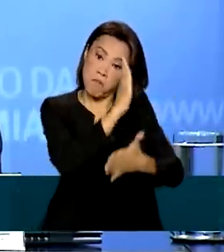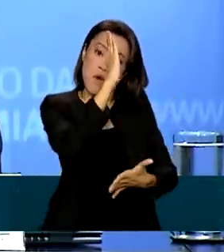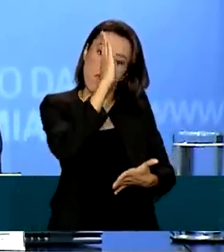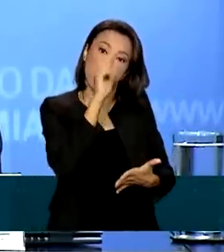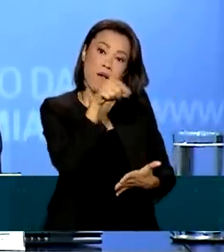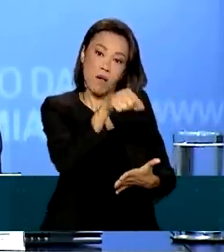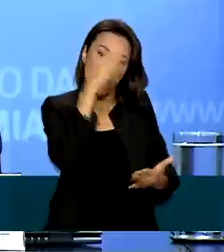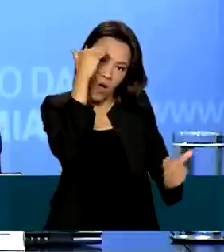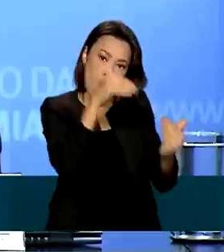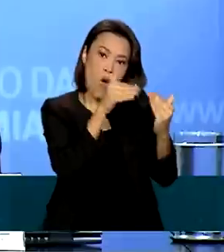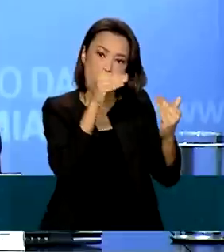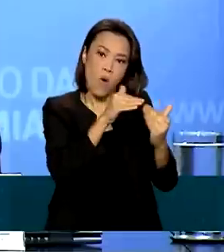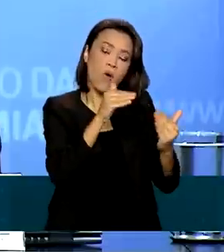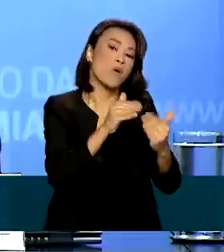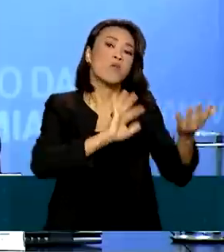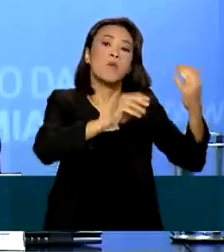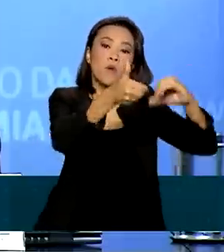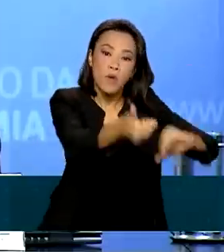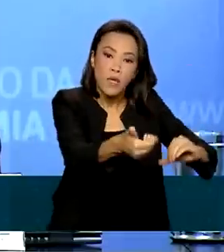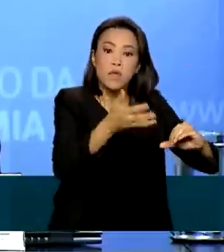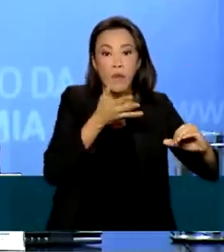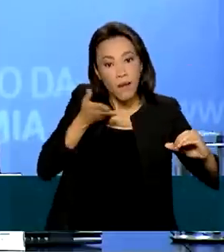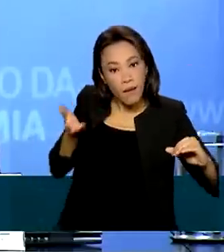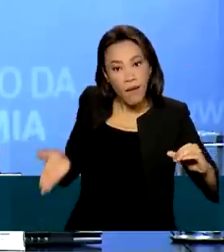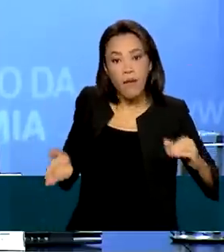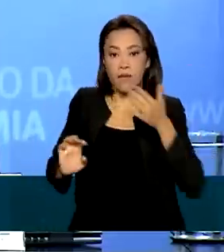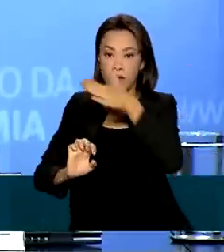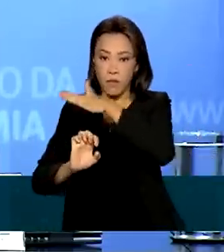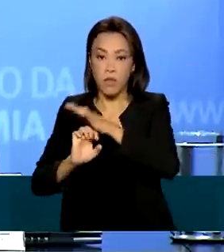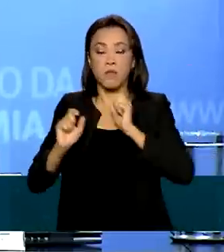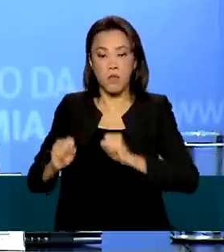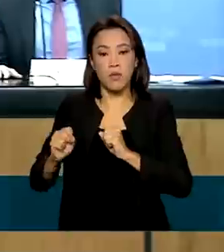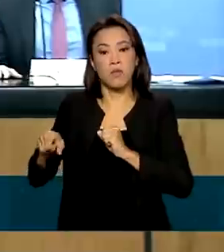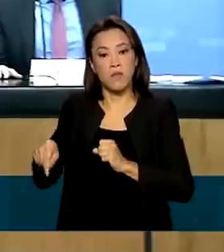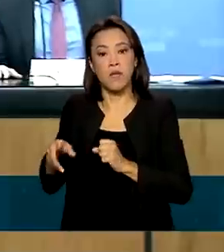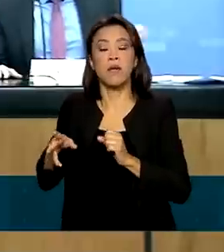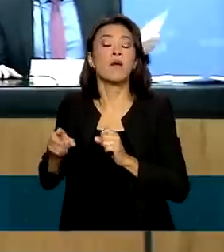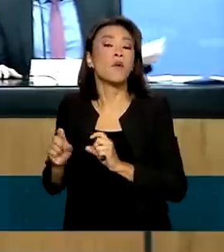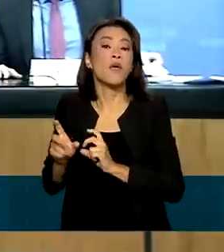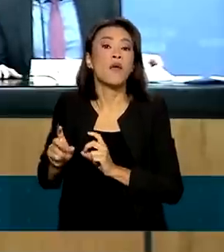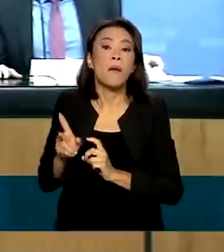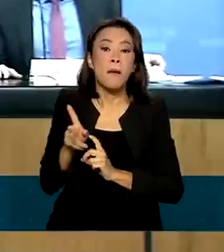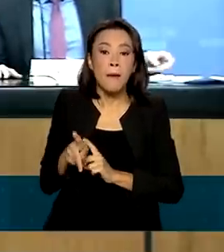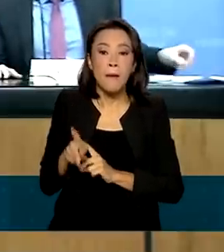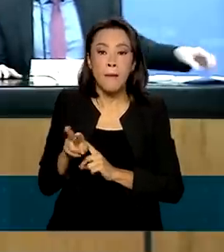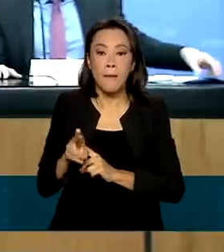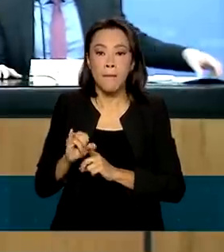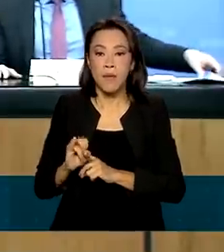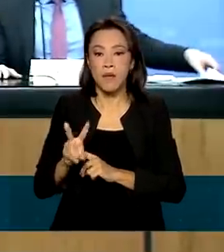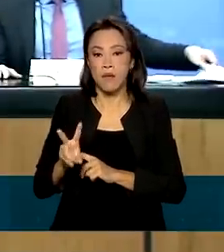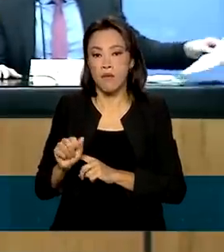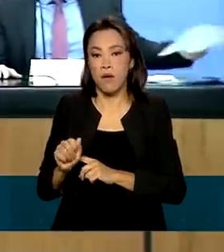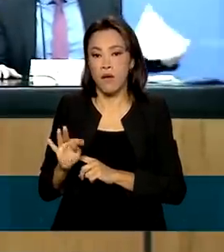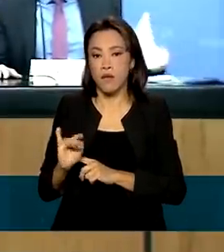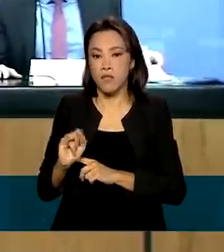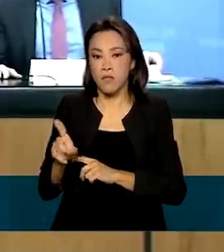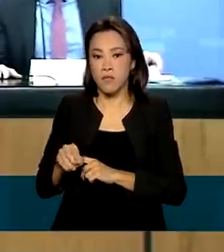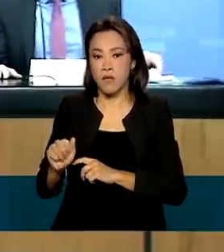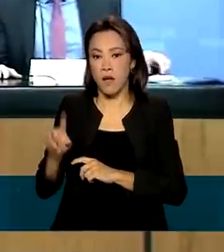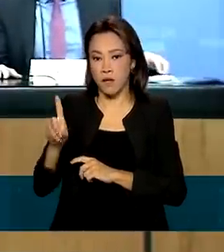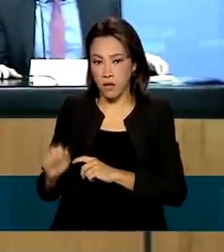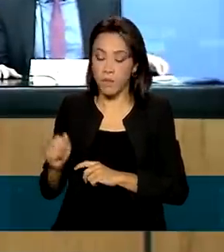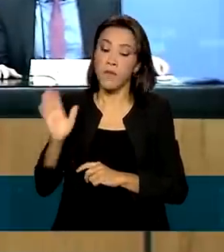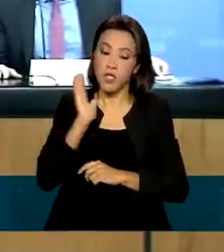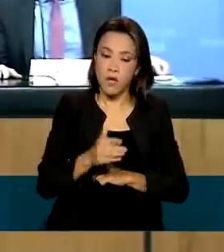estabelecendo, dando um aval para que ela possa ser privatizada. Na reunião desta quinta-feira, foram apresentados ao todo